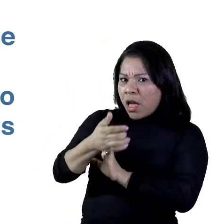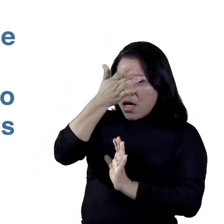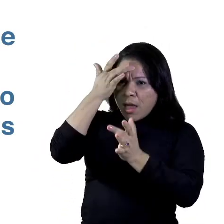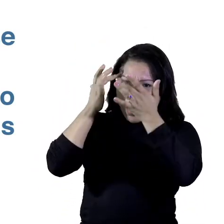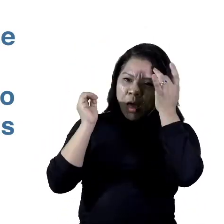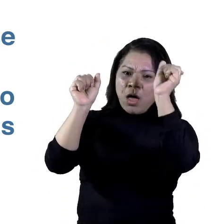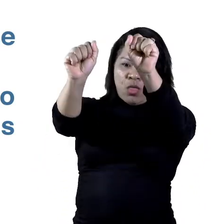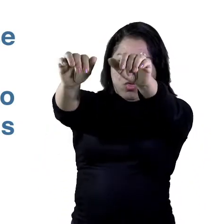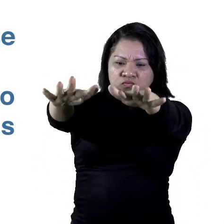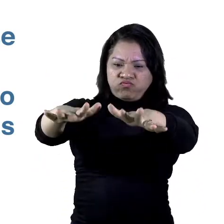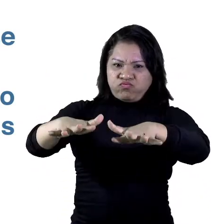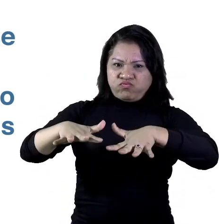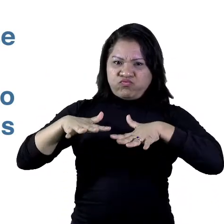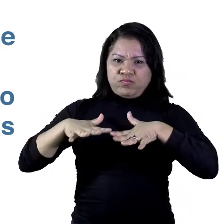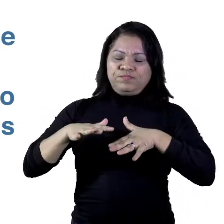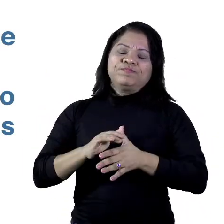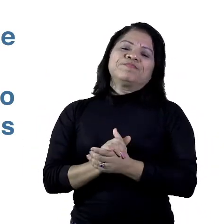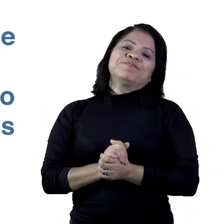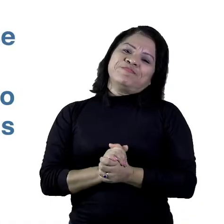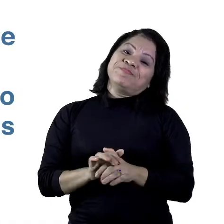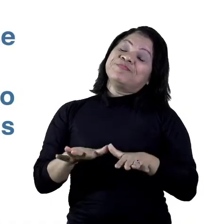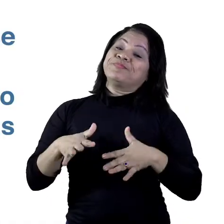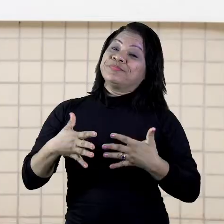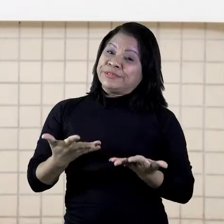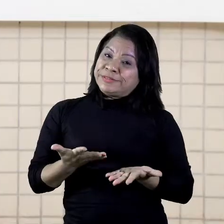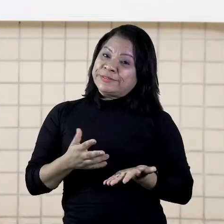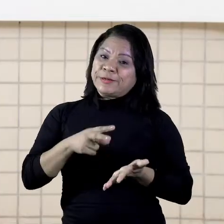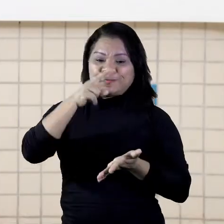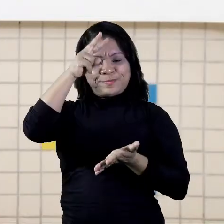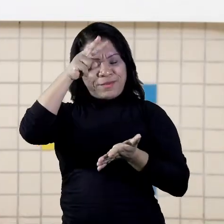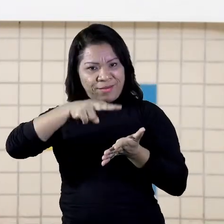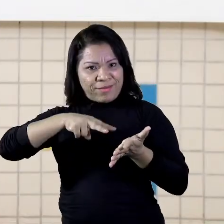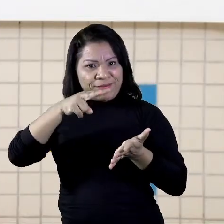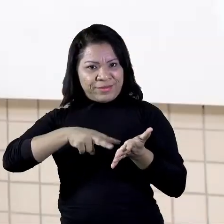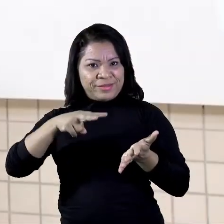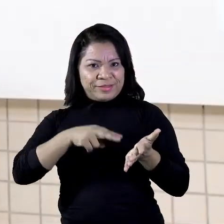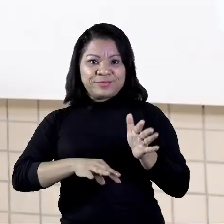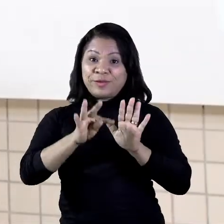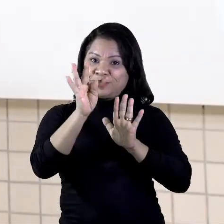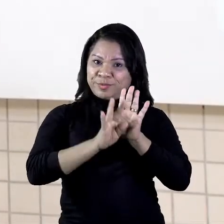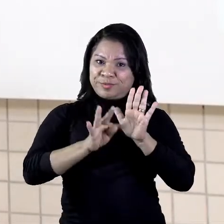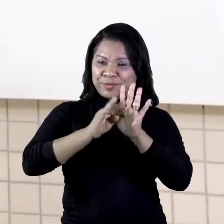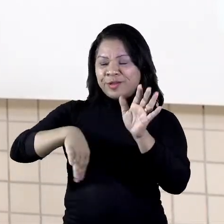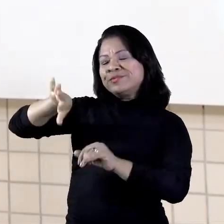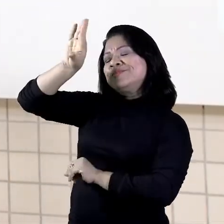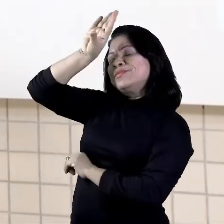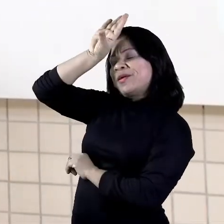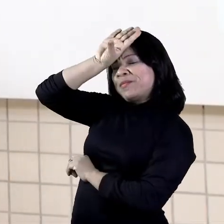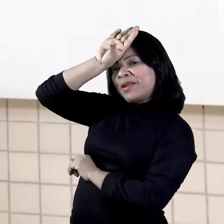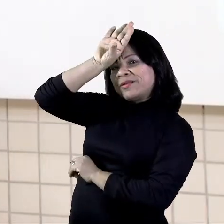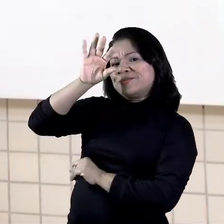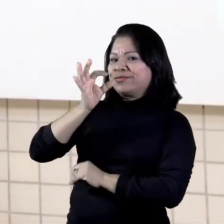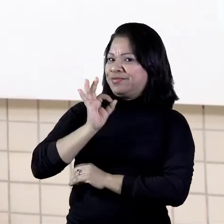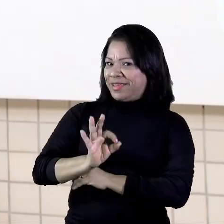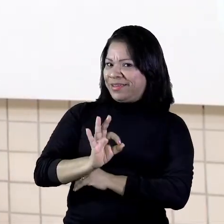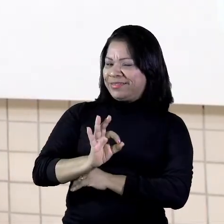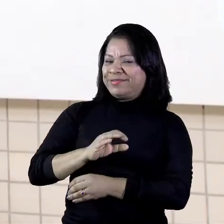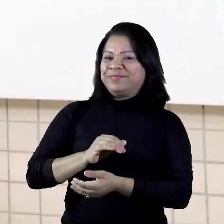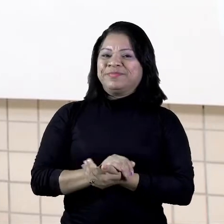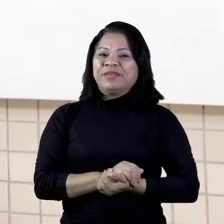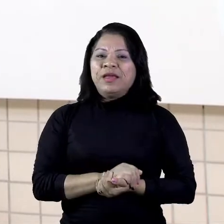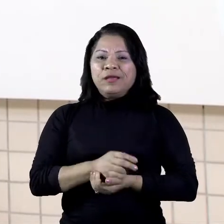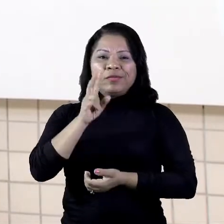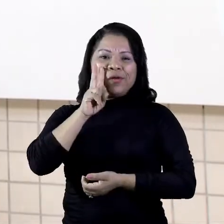Ok? Então a gente leu aí sobre textos dramáticos. Certo? Aí a gente viu que o texto